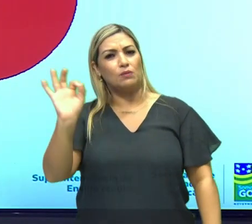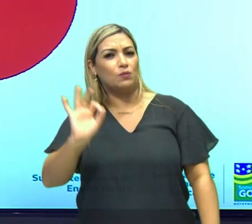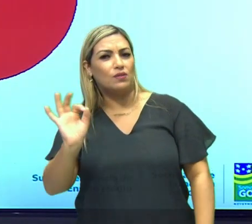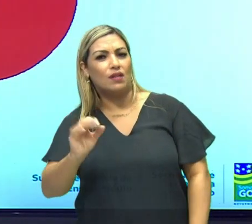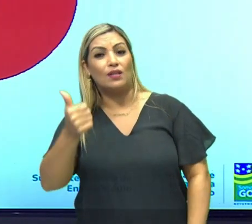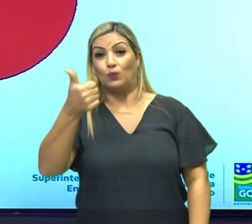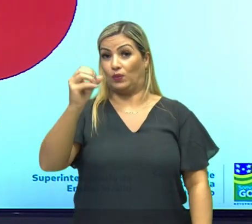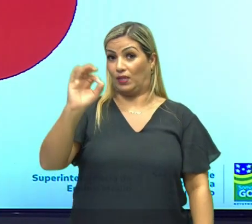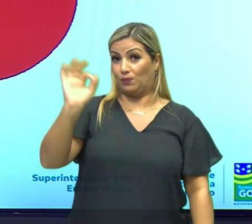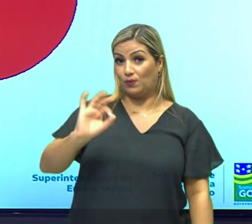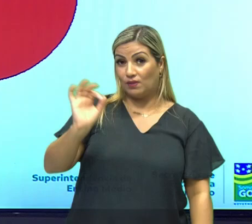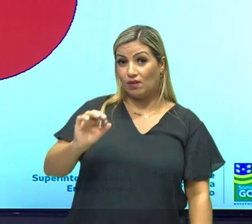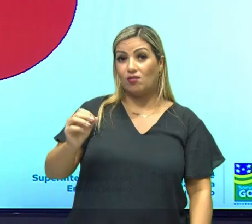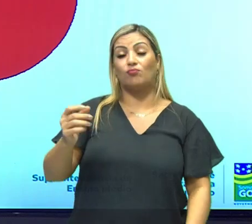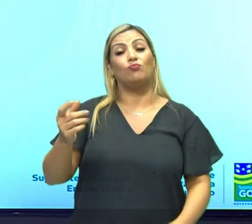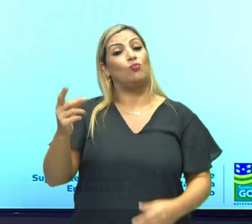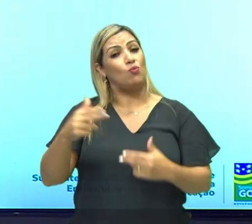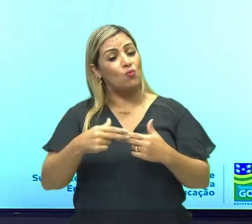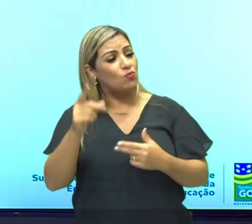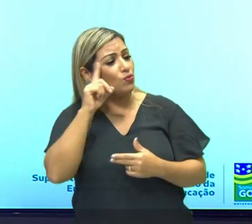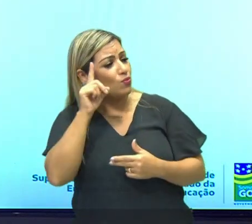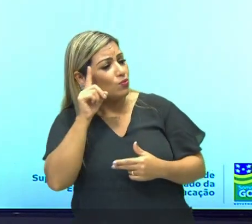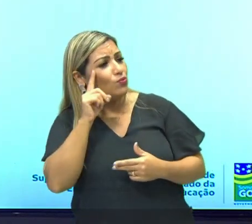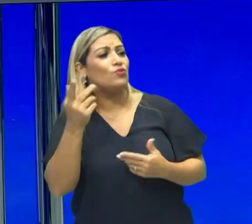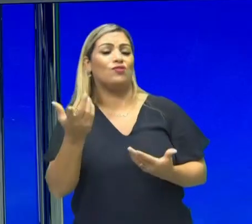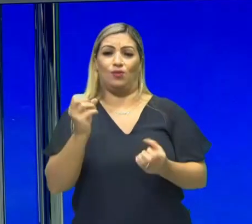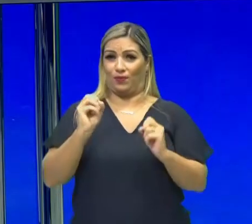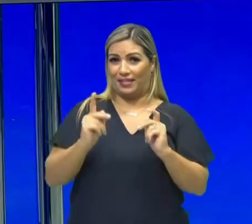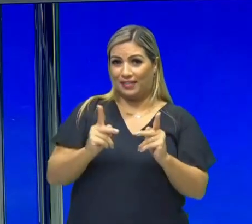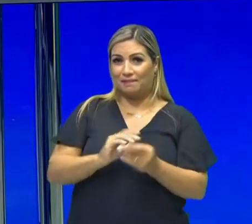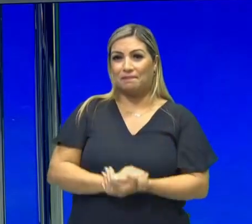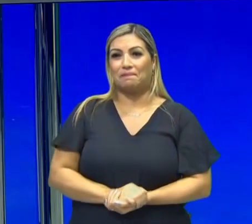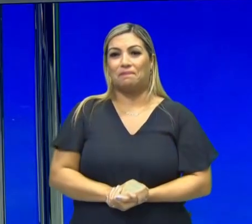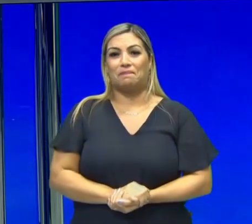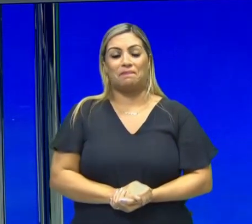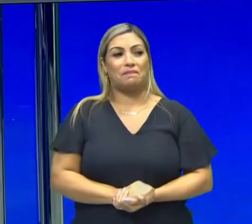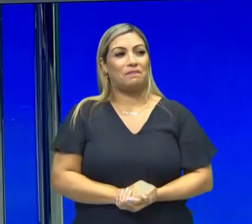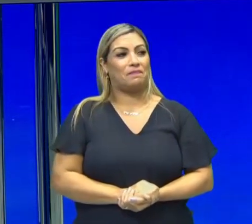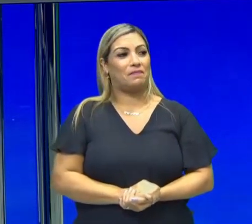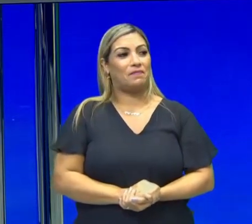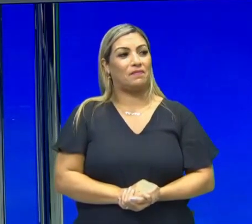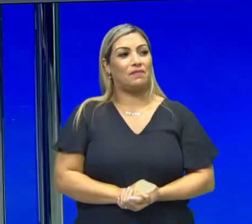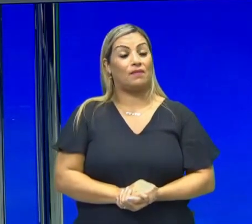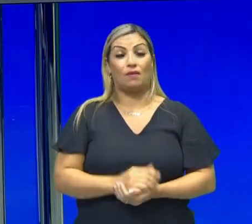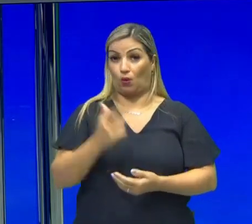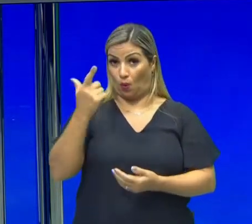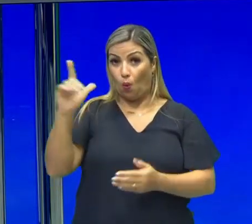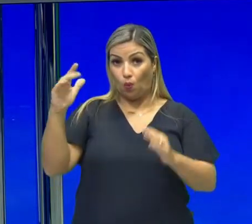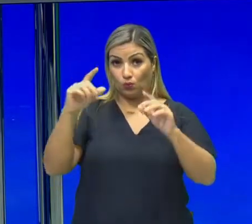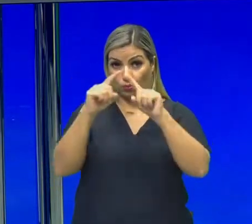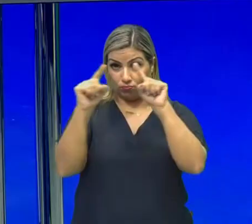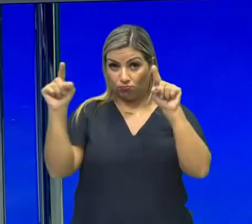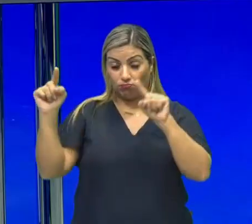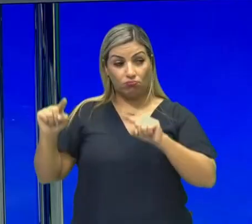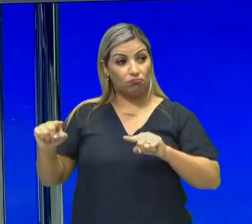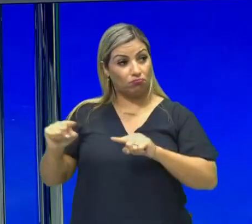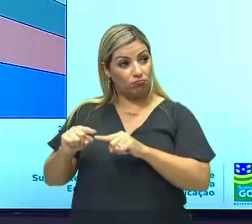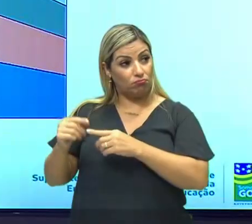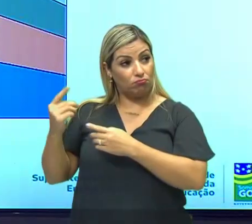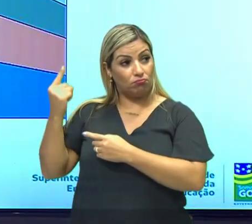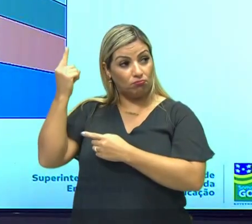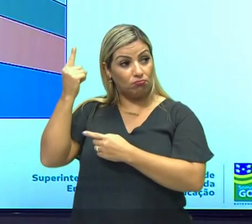por cento, isso é a forma usual, ok? Muito bem, vamos lá para o nosso tipo de gráfico. Esse tipo de gráfico aqui